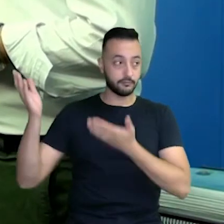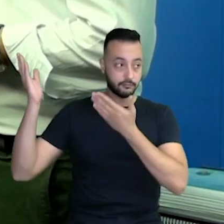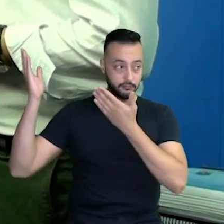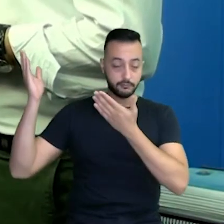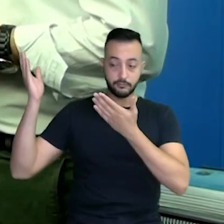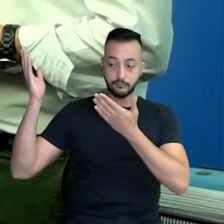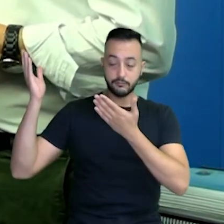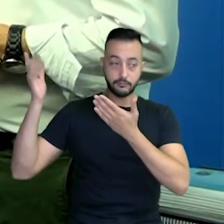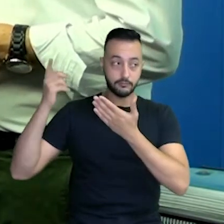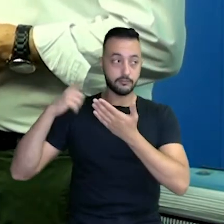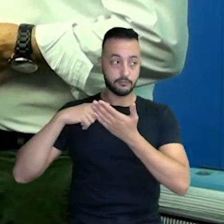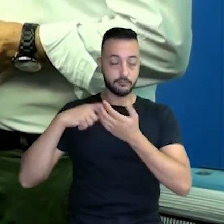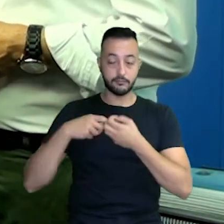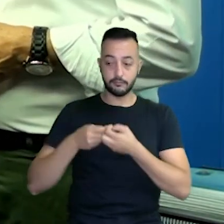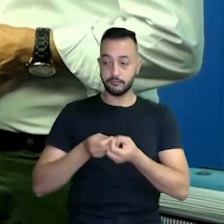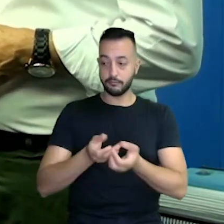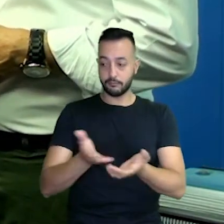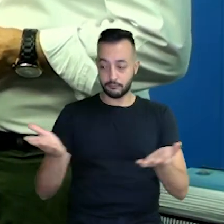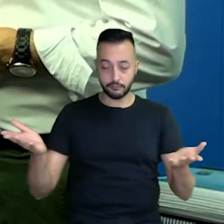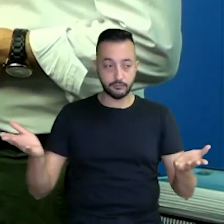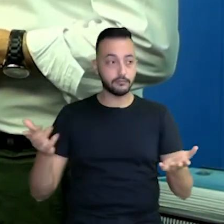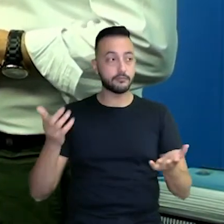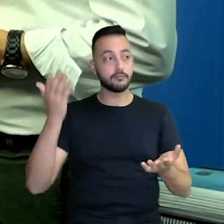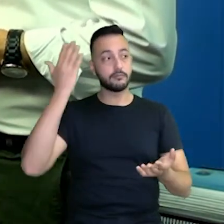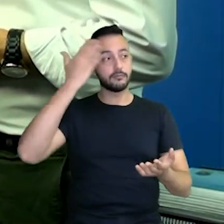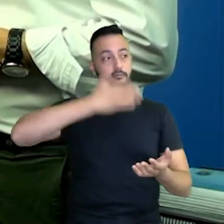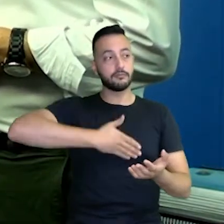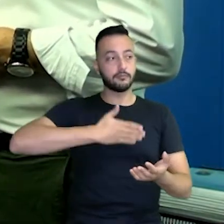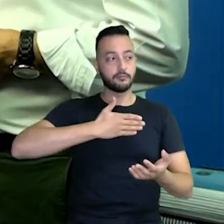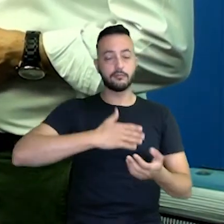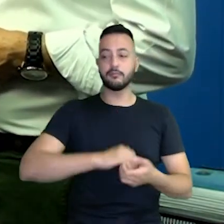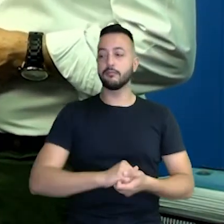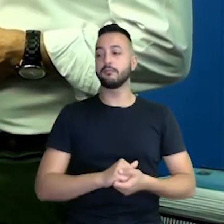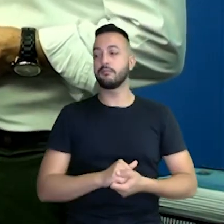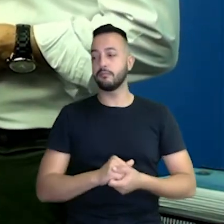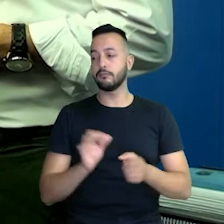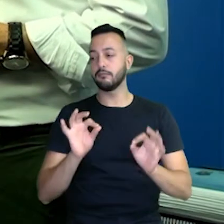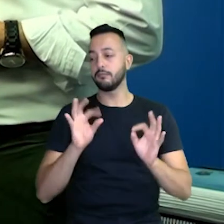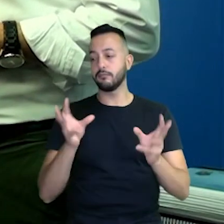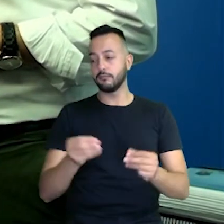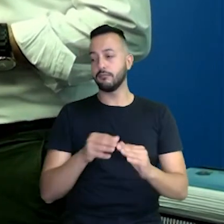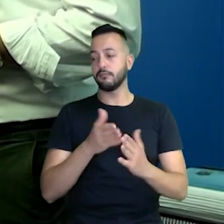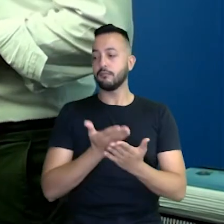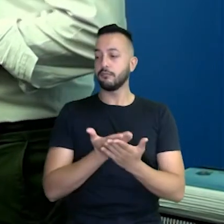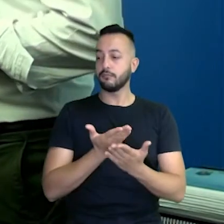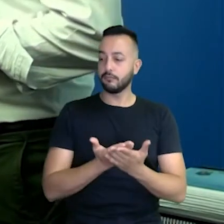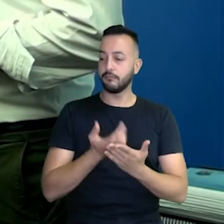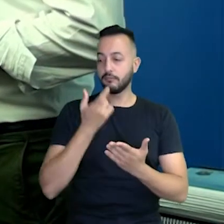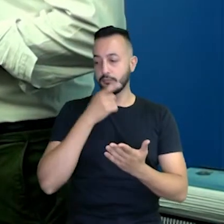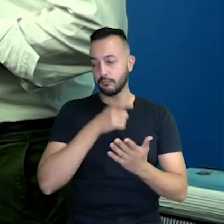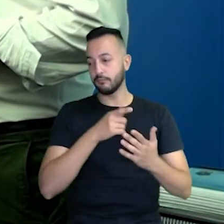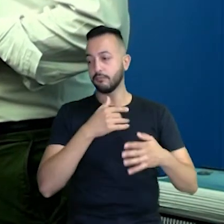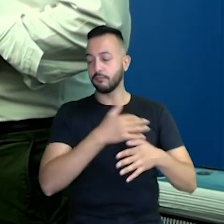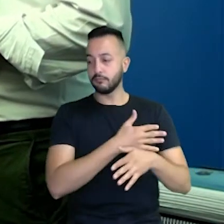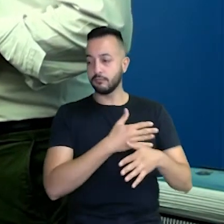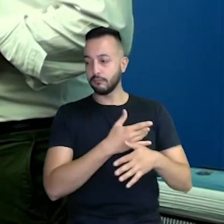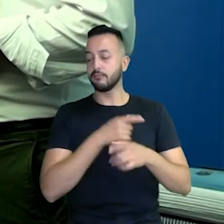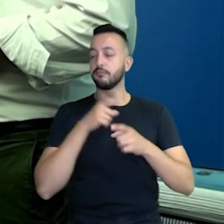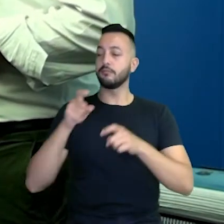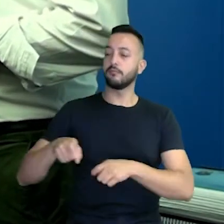distribuição, as evidências da distribuição, todas as escolas da zona urbana, da zona rural,